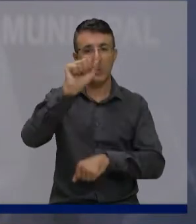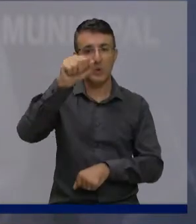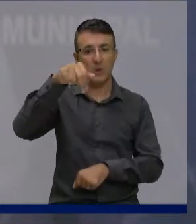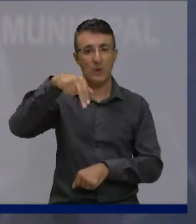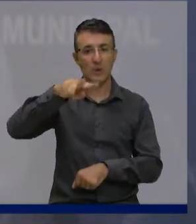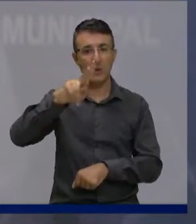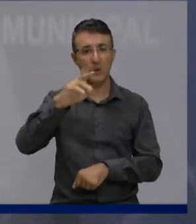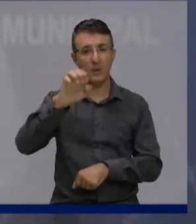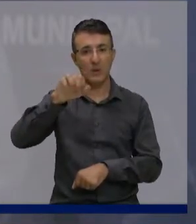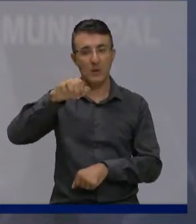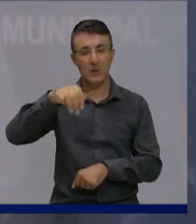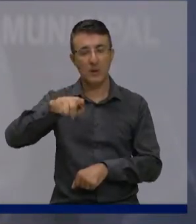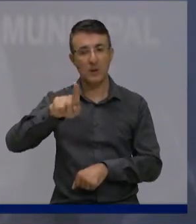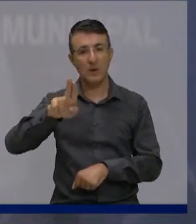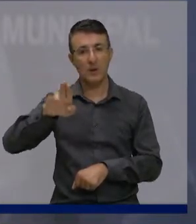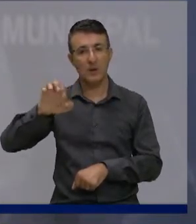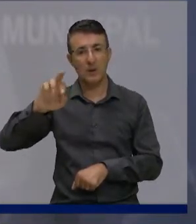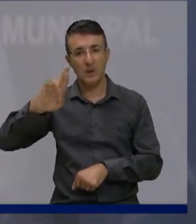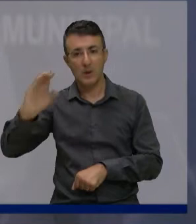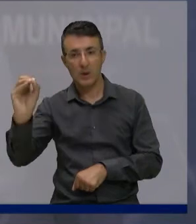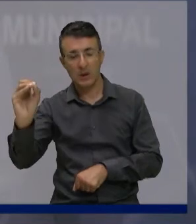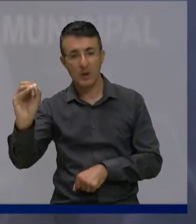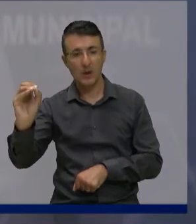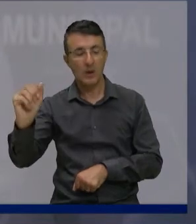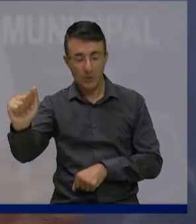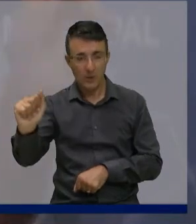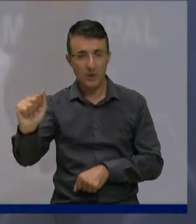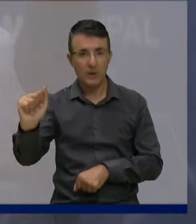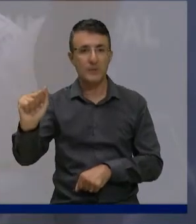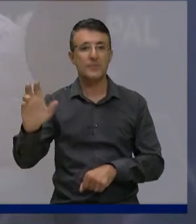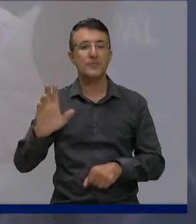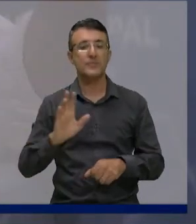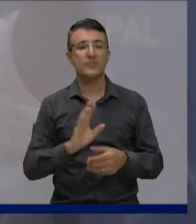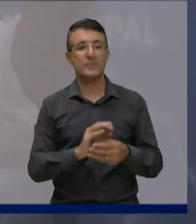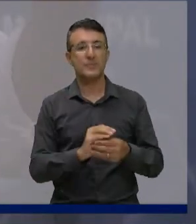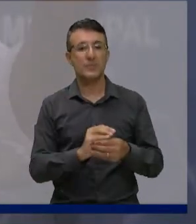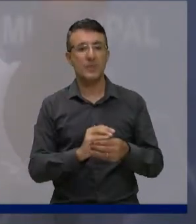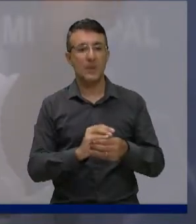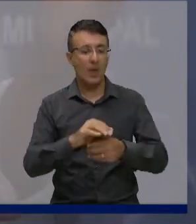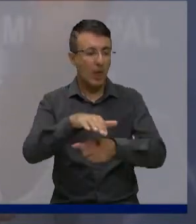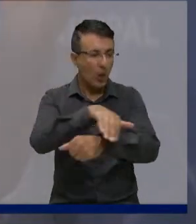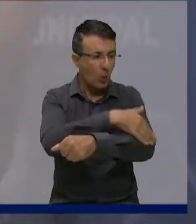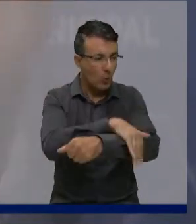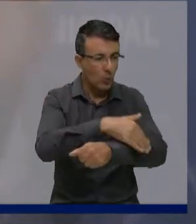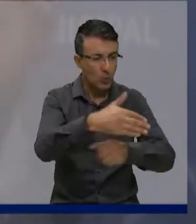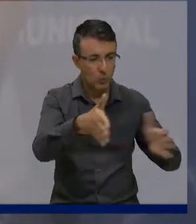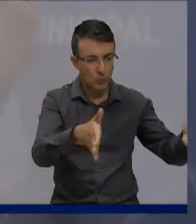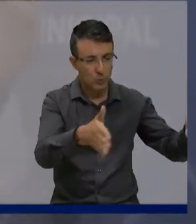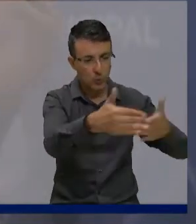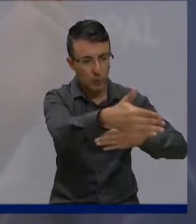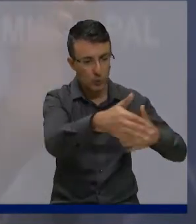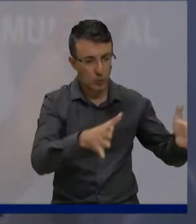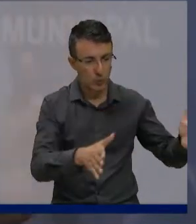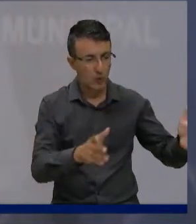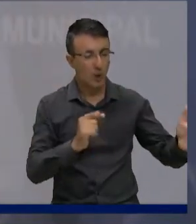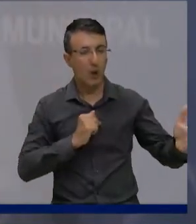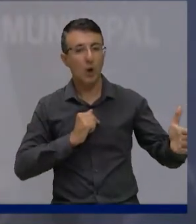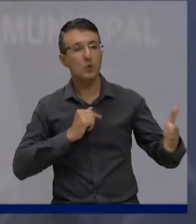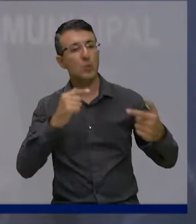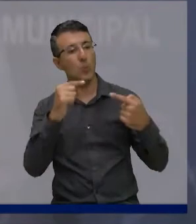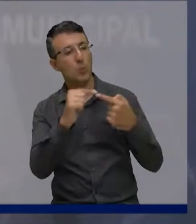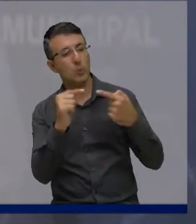também fizesse o asfaltamento daquele trecho da rua Francisco Rosa Marques do Jardim do Residencial União